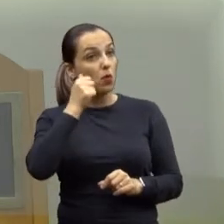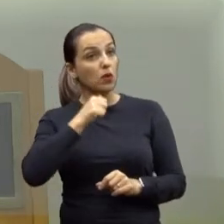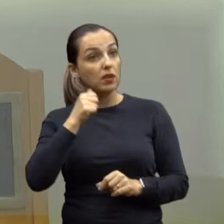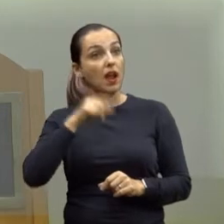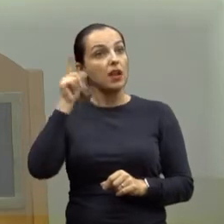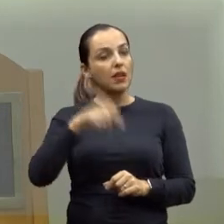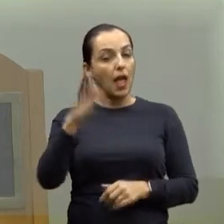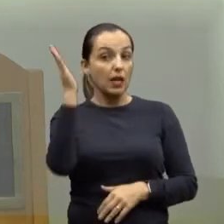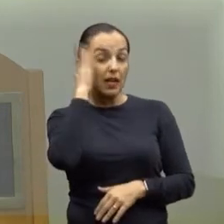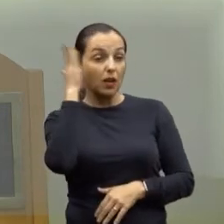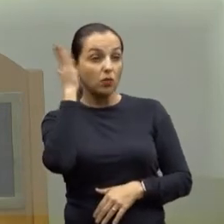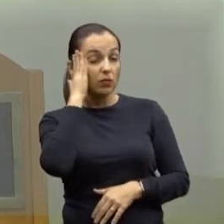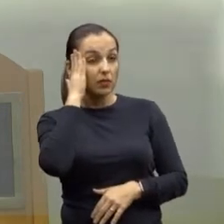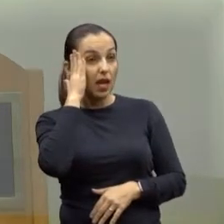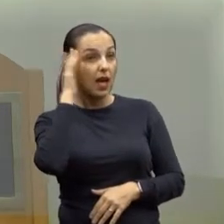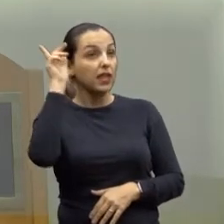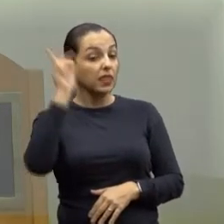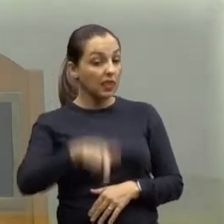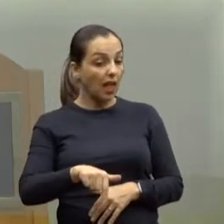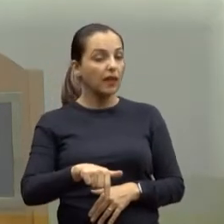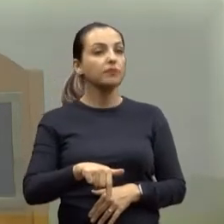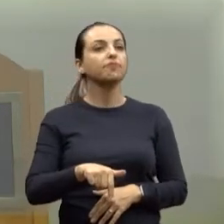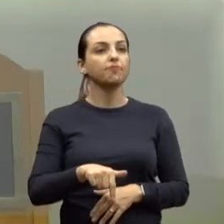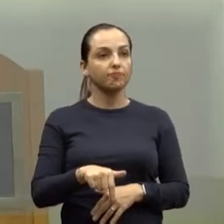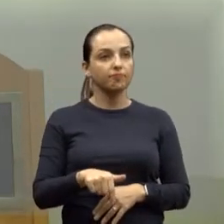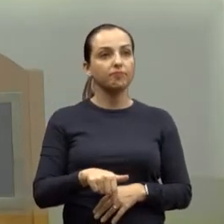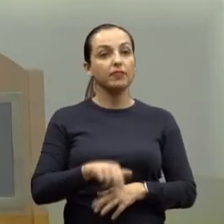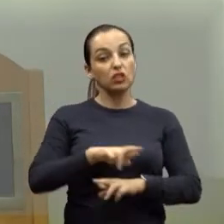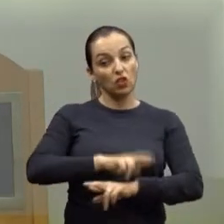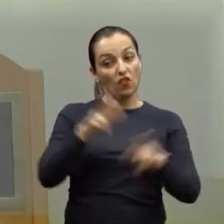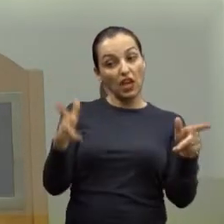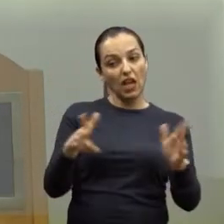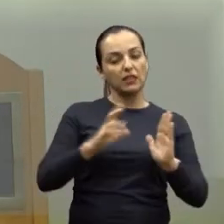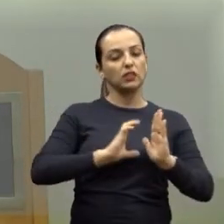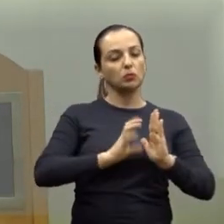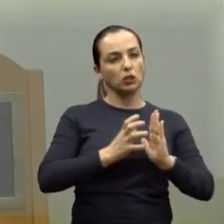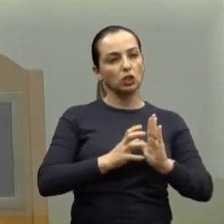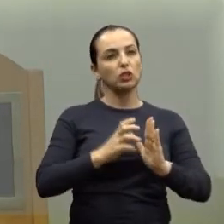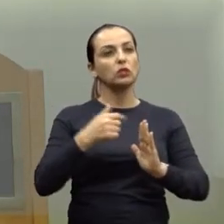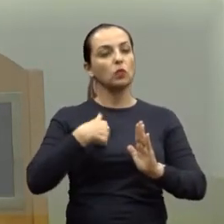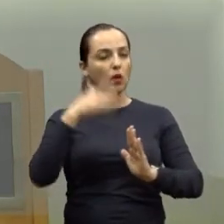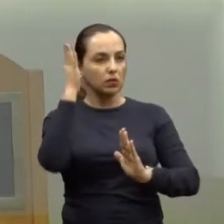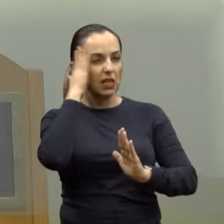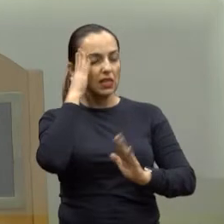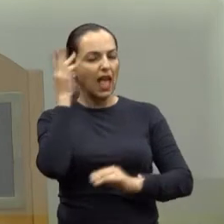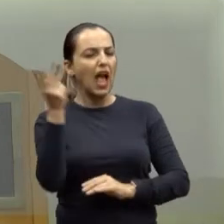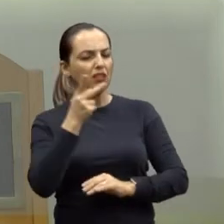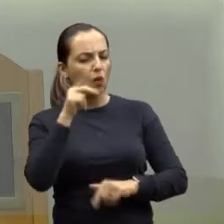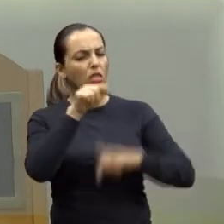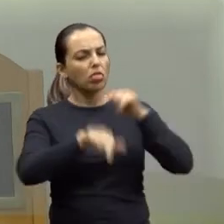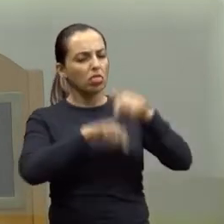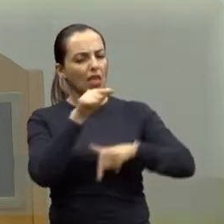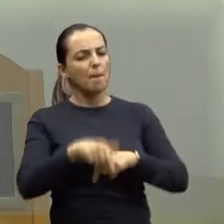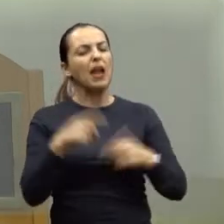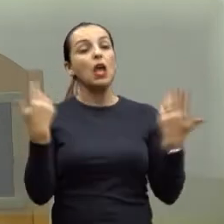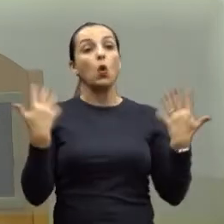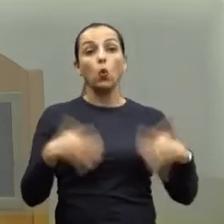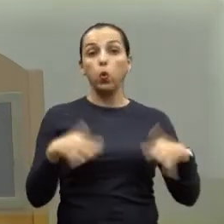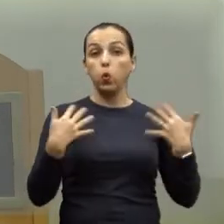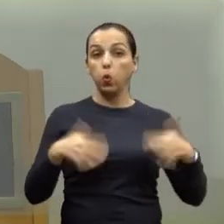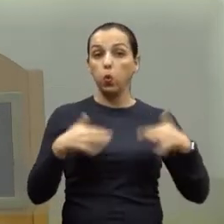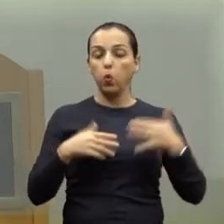ali, porque eu sei que, apesar das diferenças em alguns momentos, eu sei que ambas trabalham muito e que